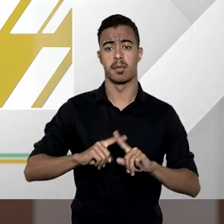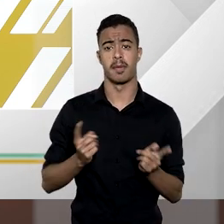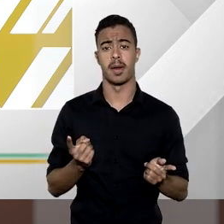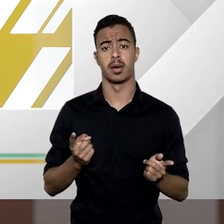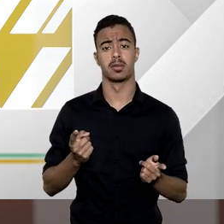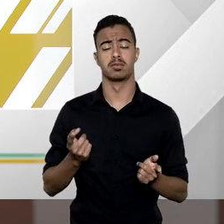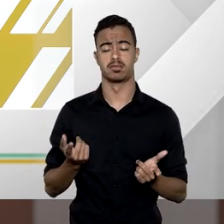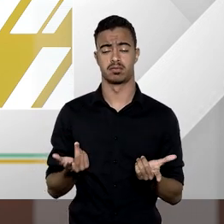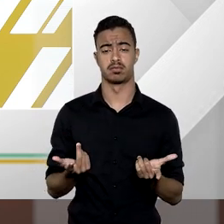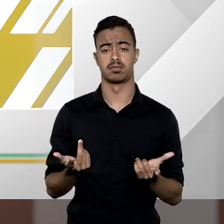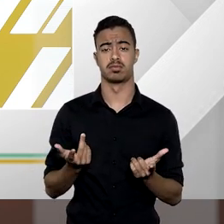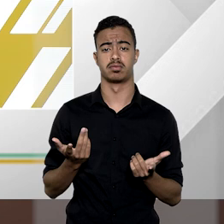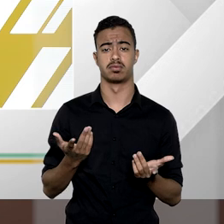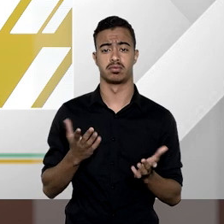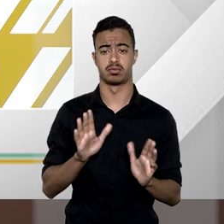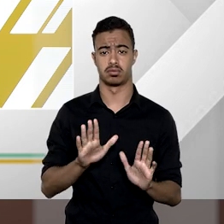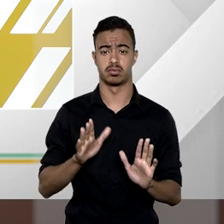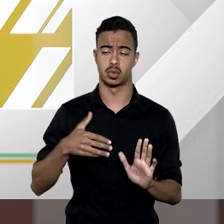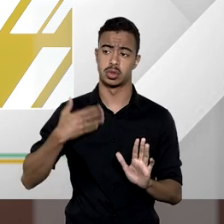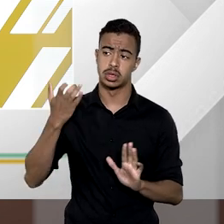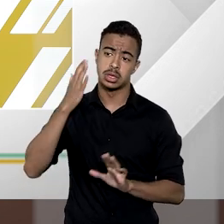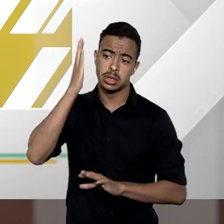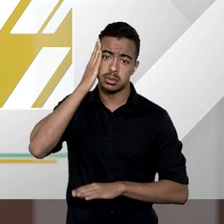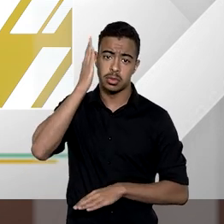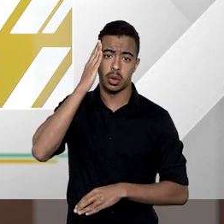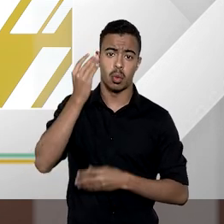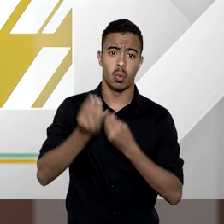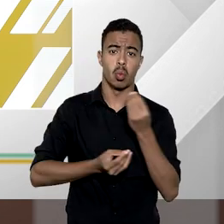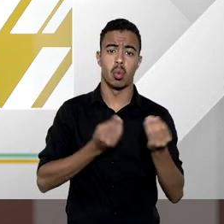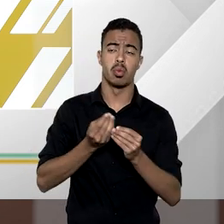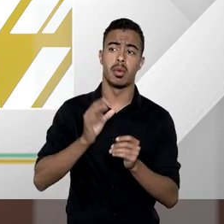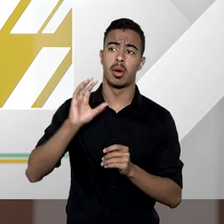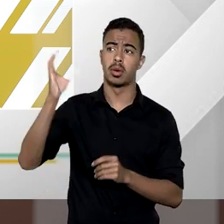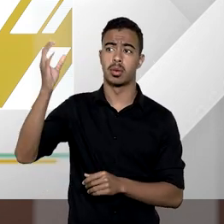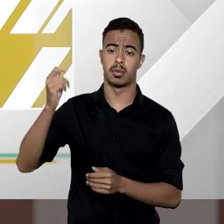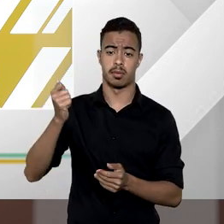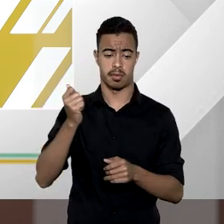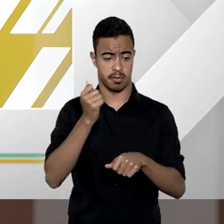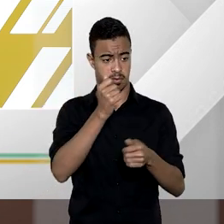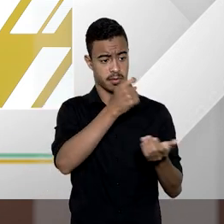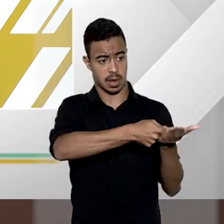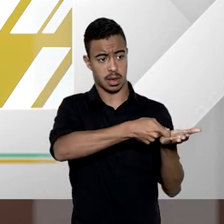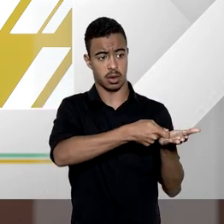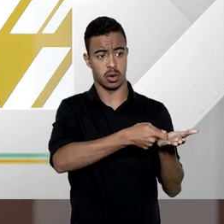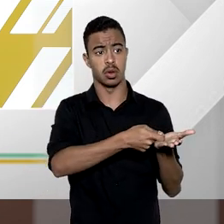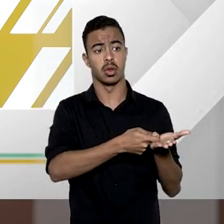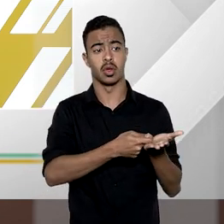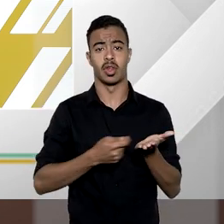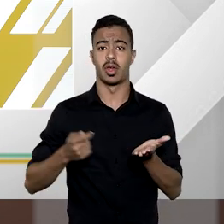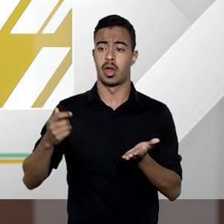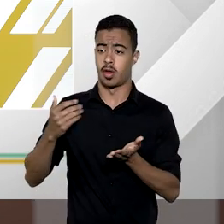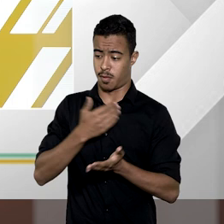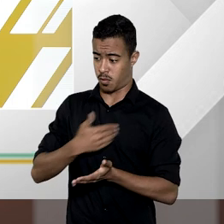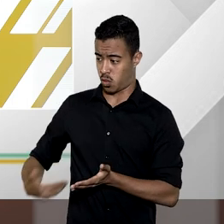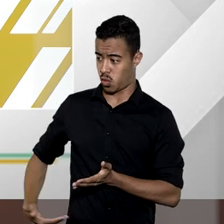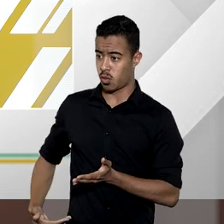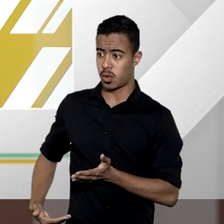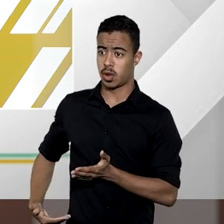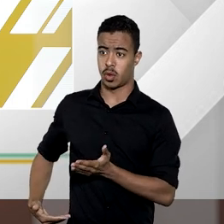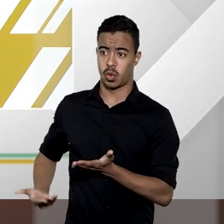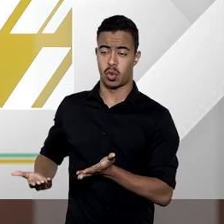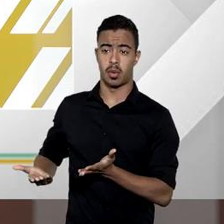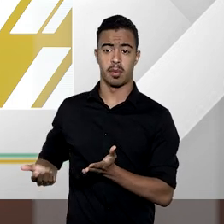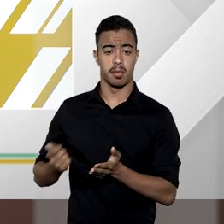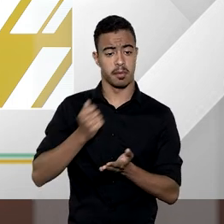mas eu gostaria especificamente de saber como ocorre o pagamento por parte do ente público para o